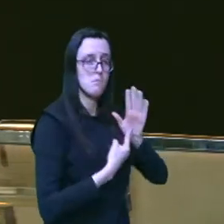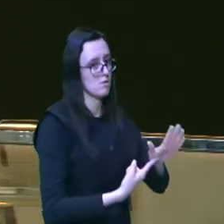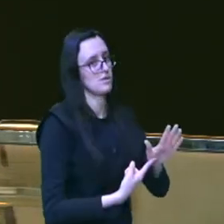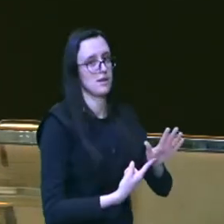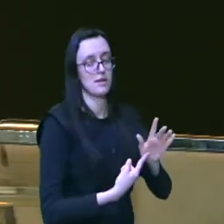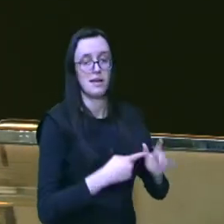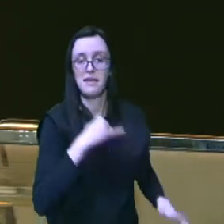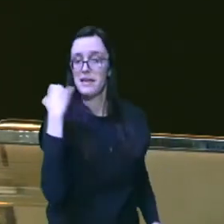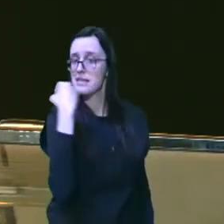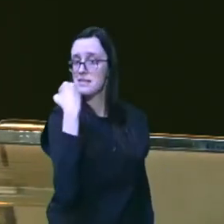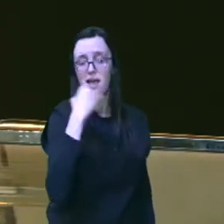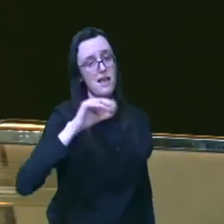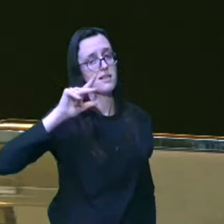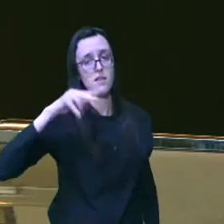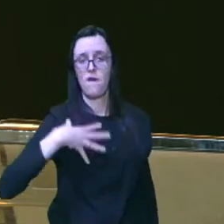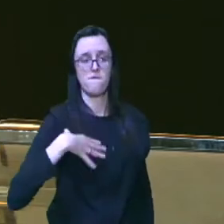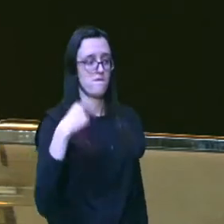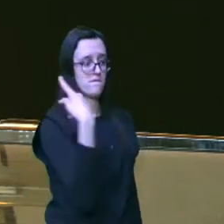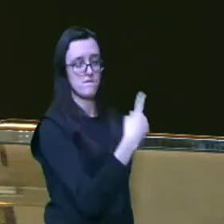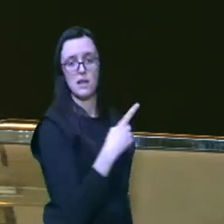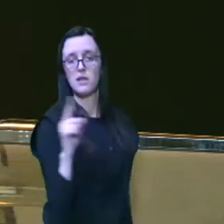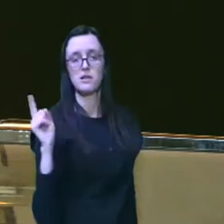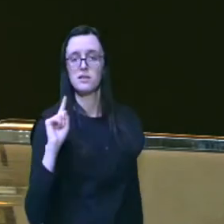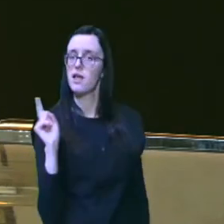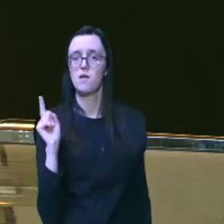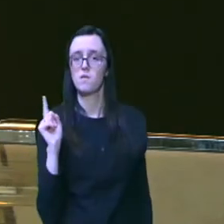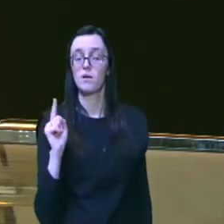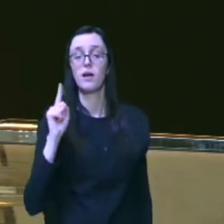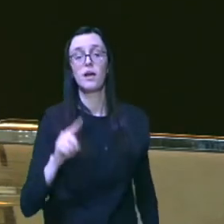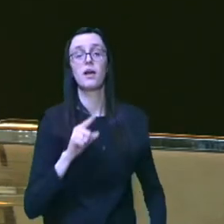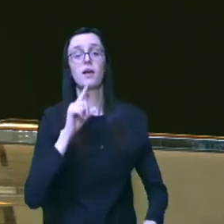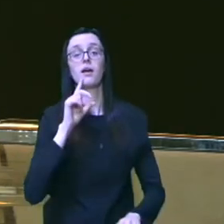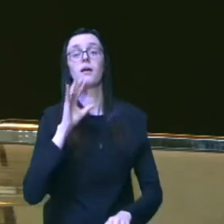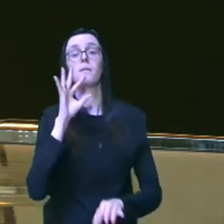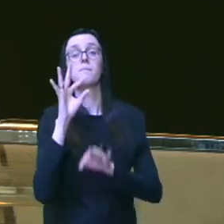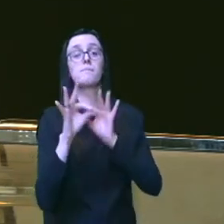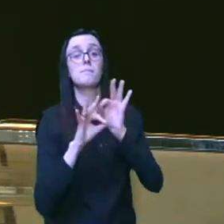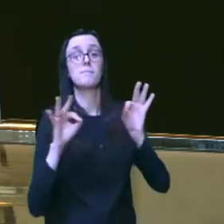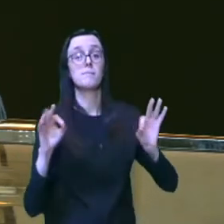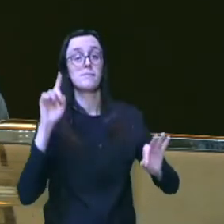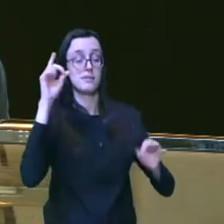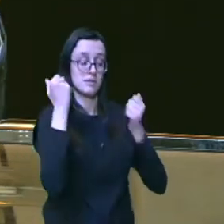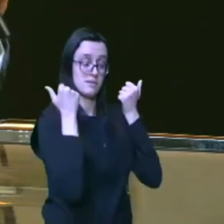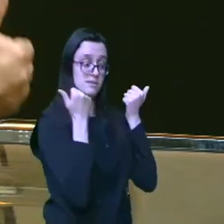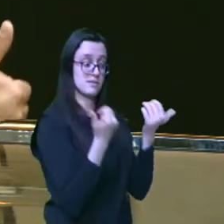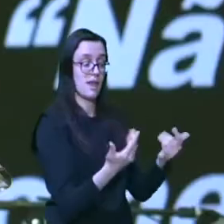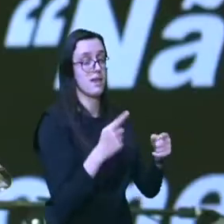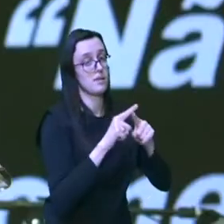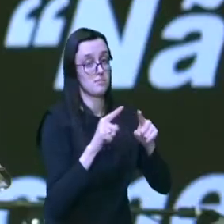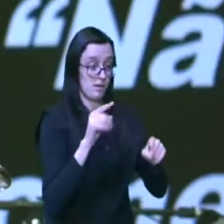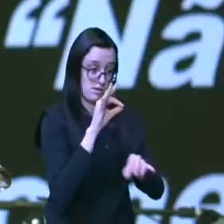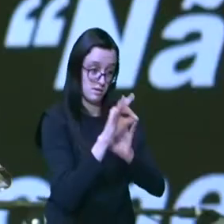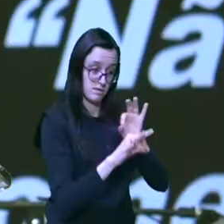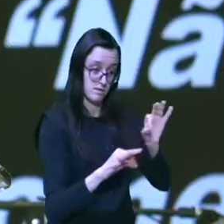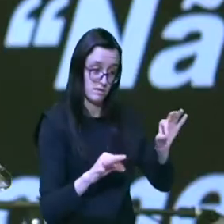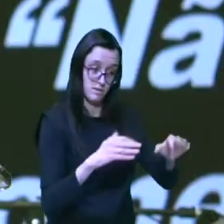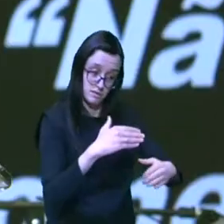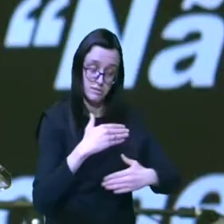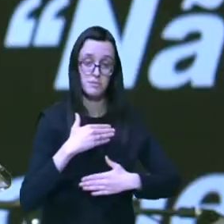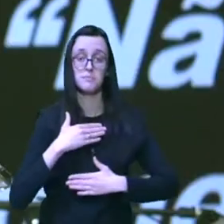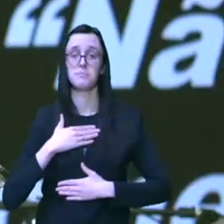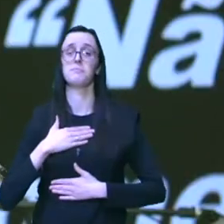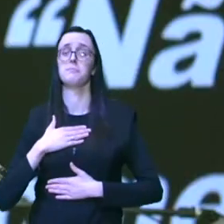Isaac não era filho de Abraão era um presente de Deus para ele mas ele pertencia ao